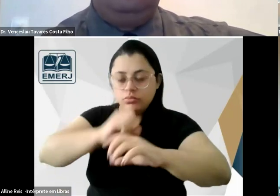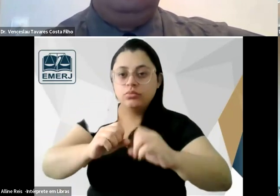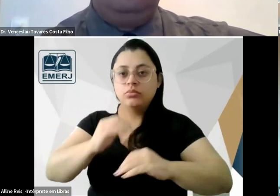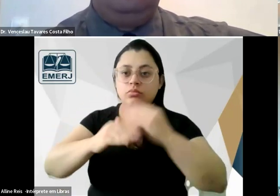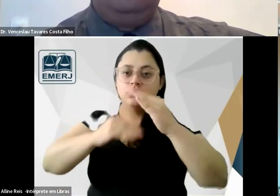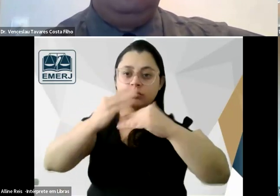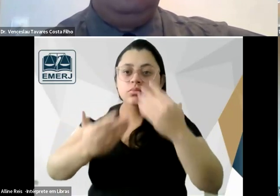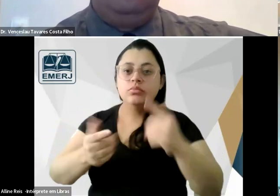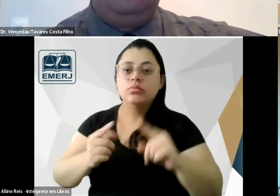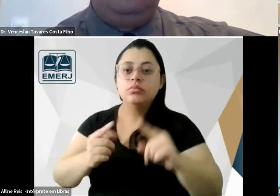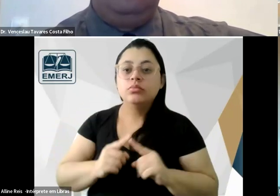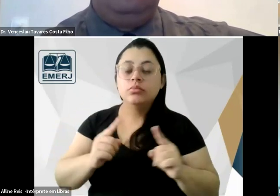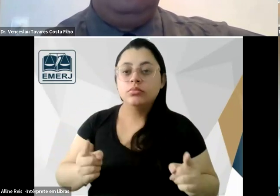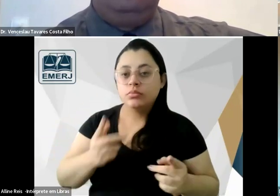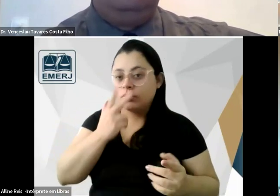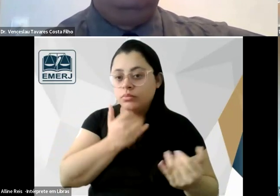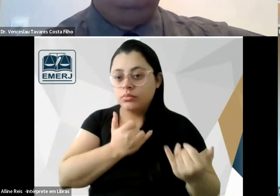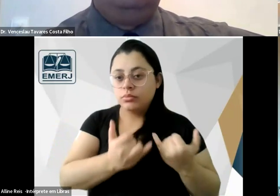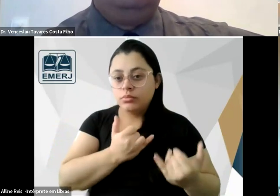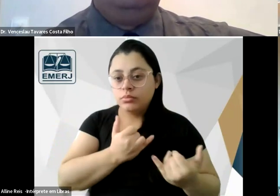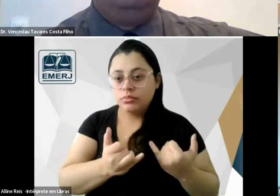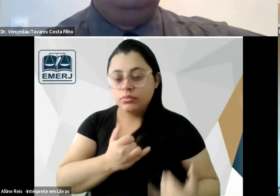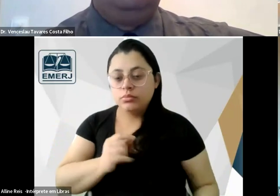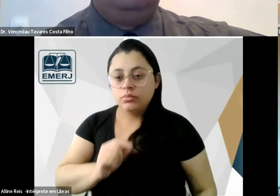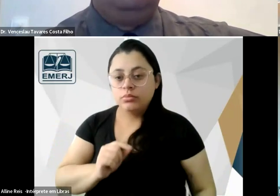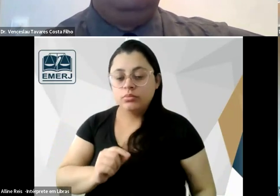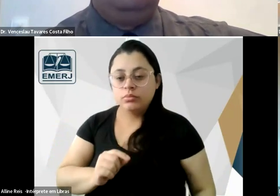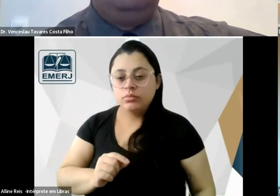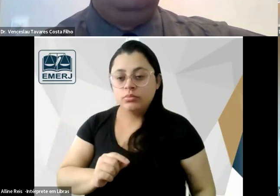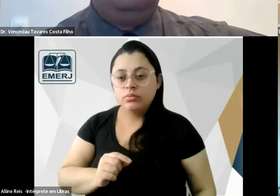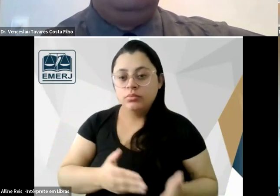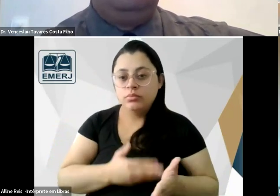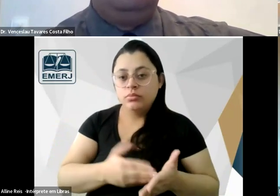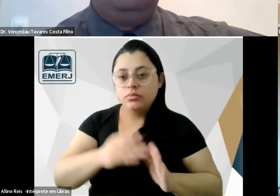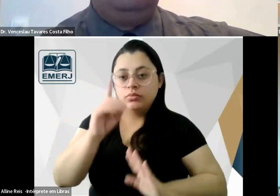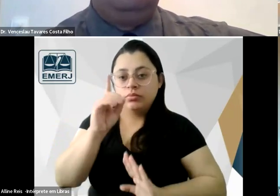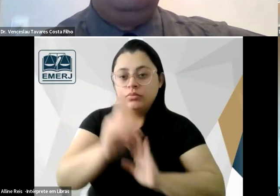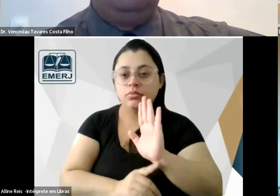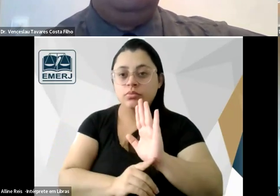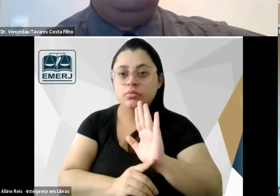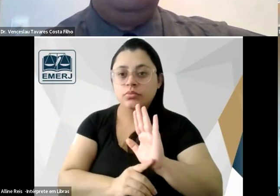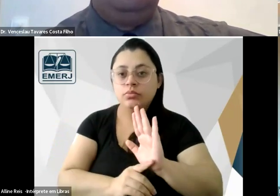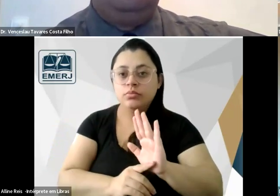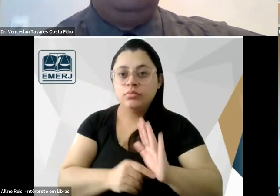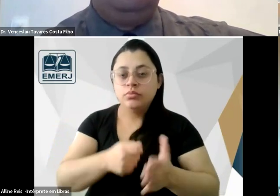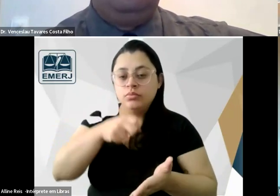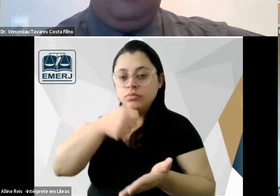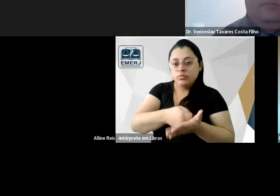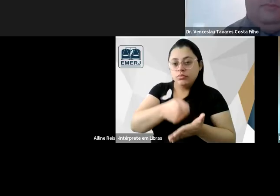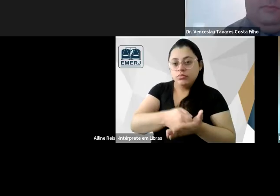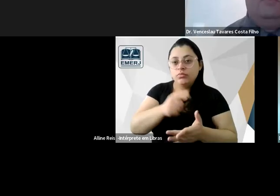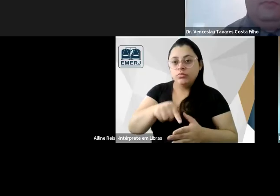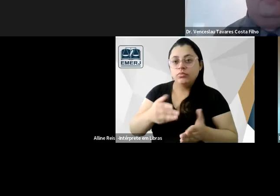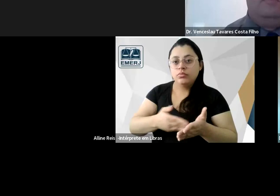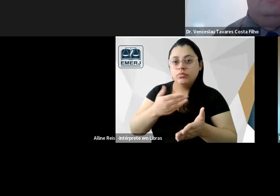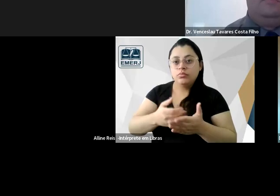que me parece no livro que ele traz sobre o direito de punir que é um livro importante também no